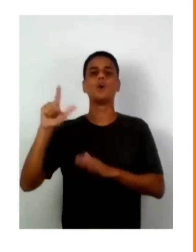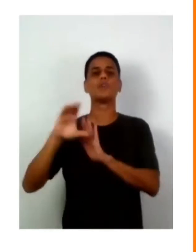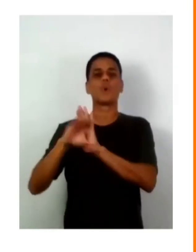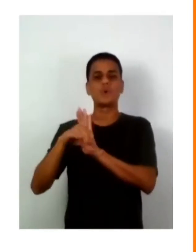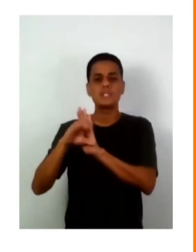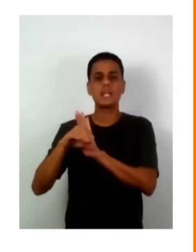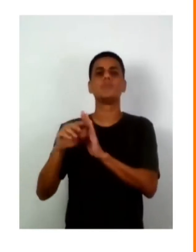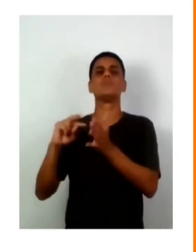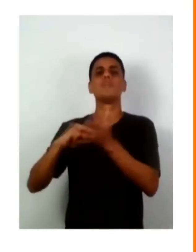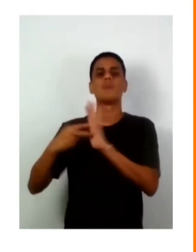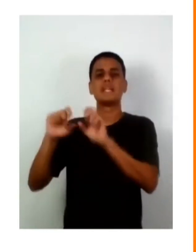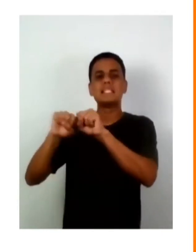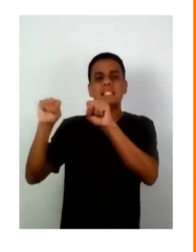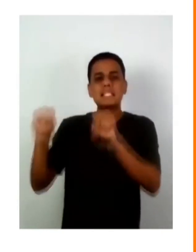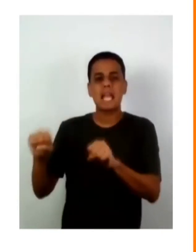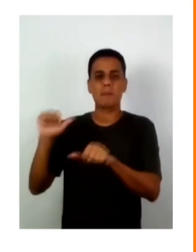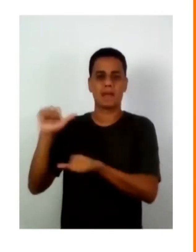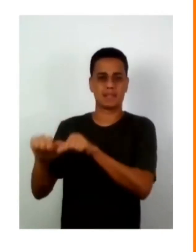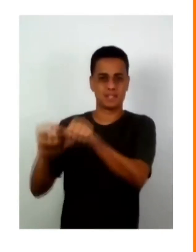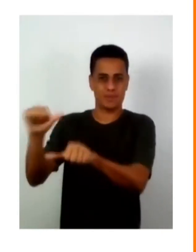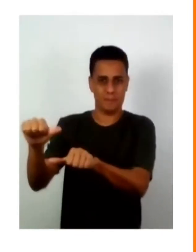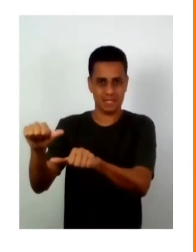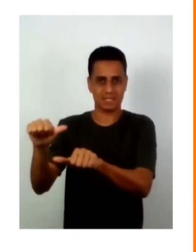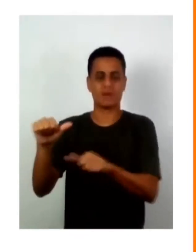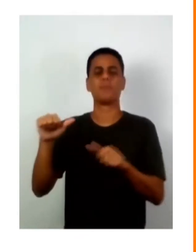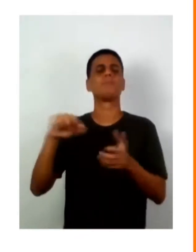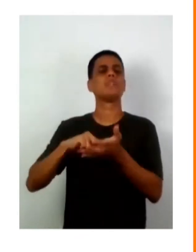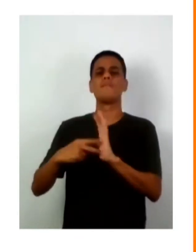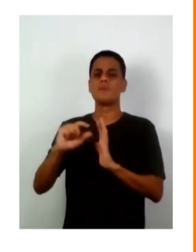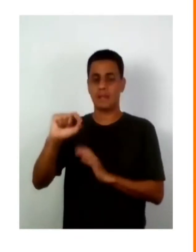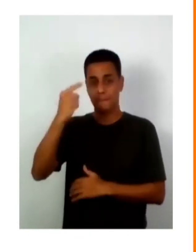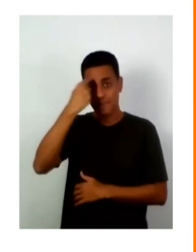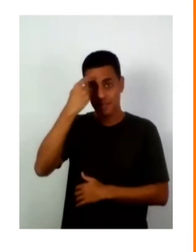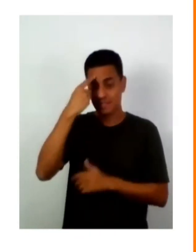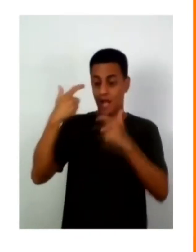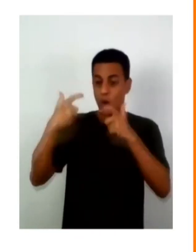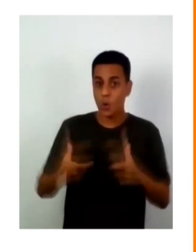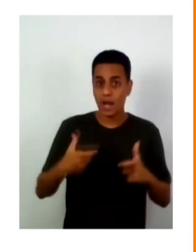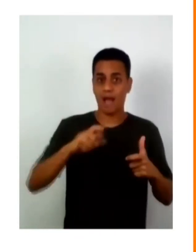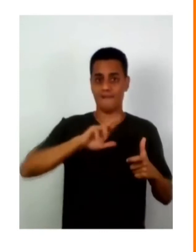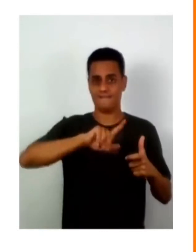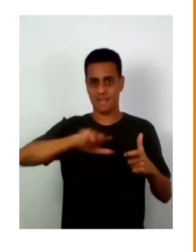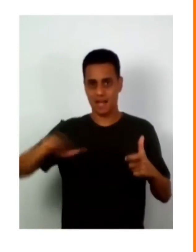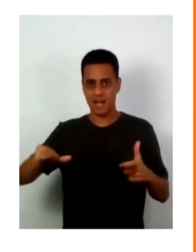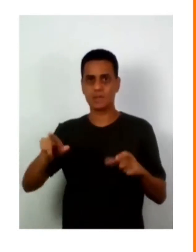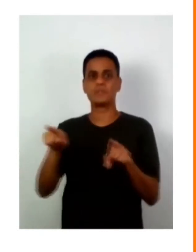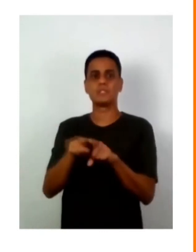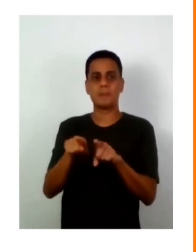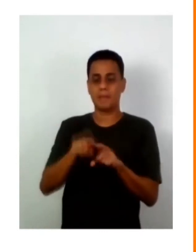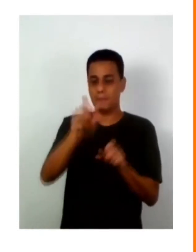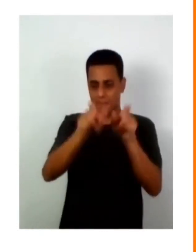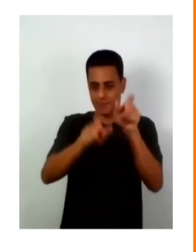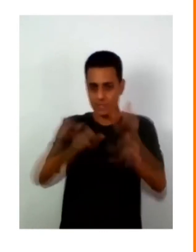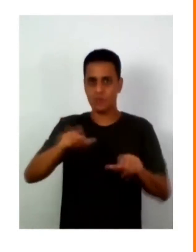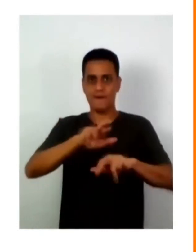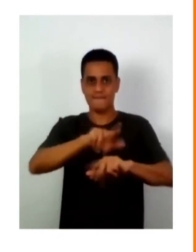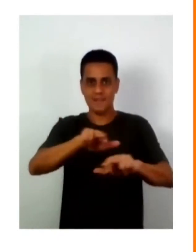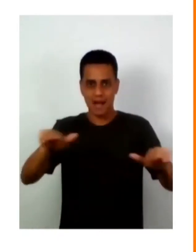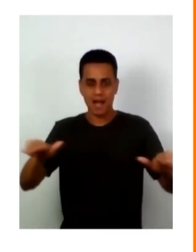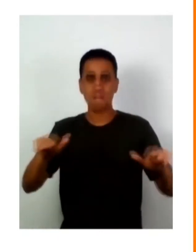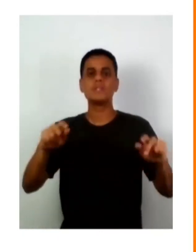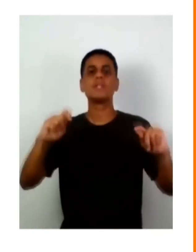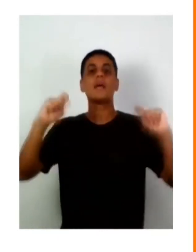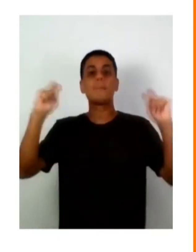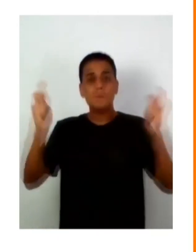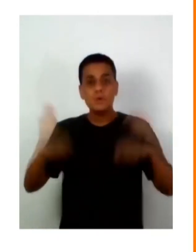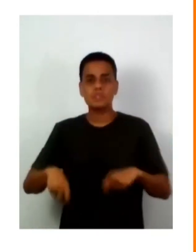que são os espaços e aí a nível individual, pensar as lideranças em diferentes locais e os